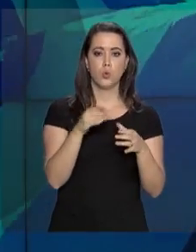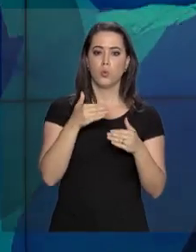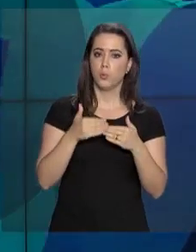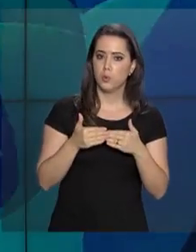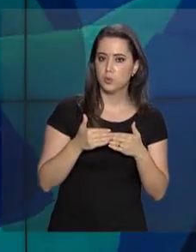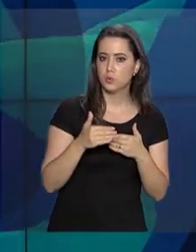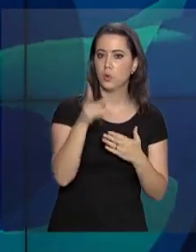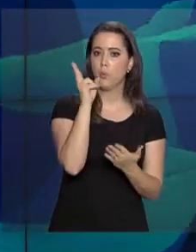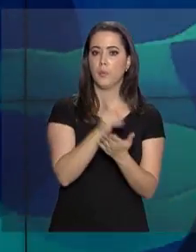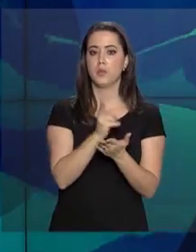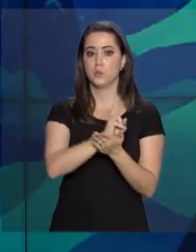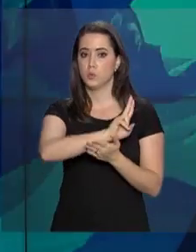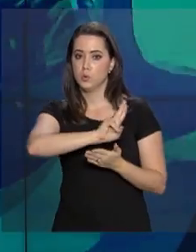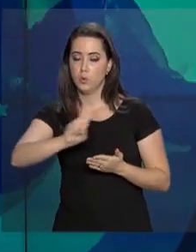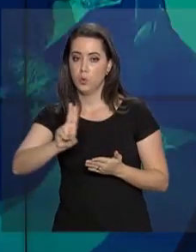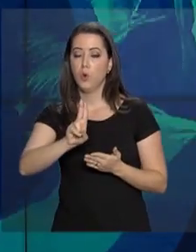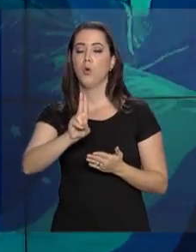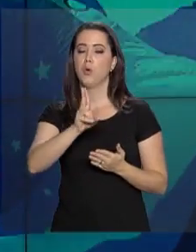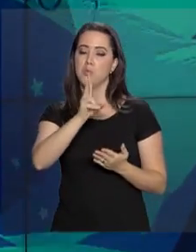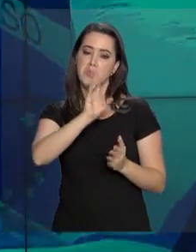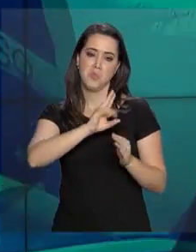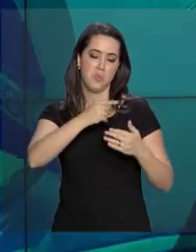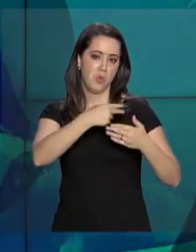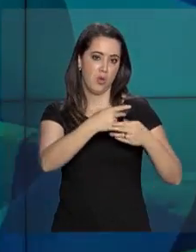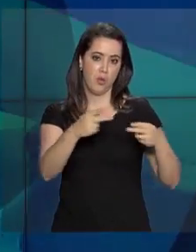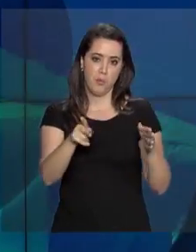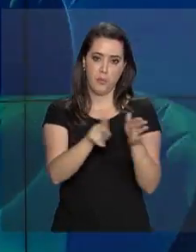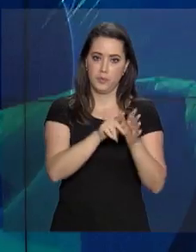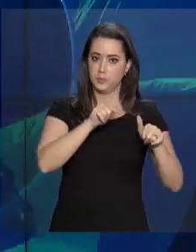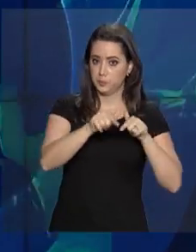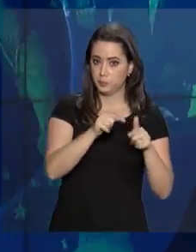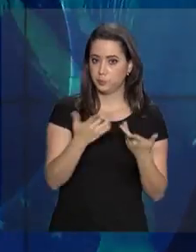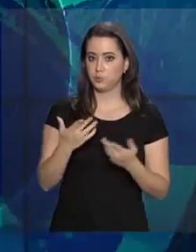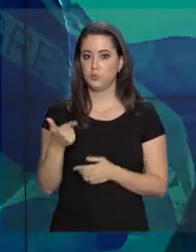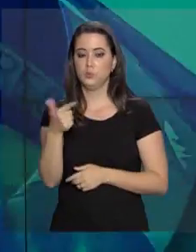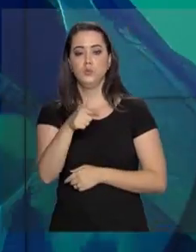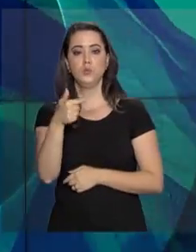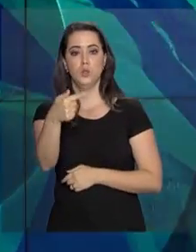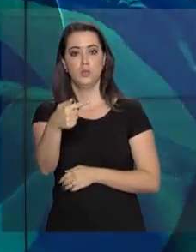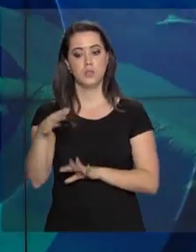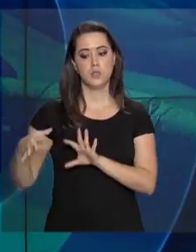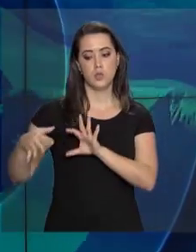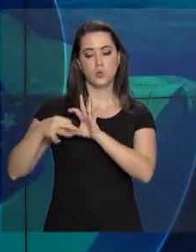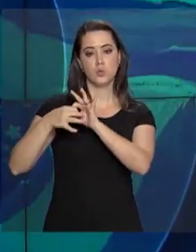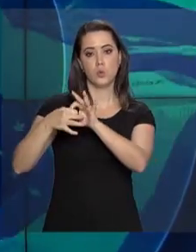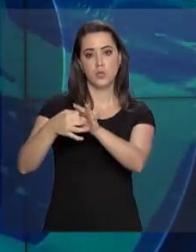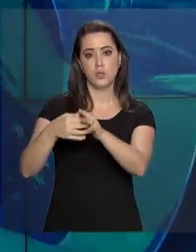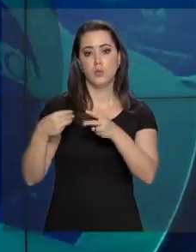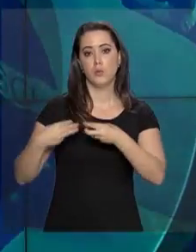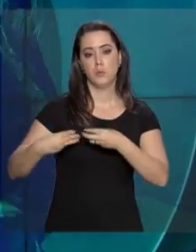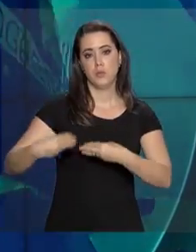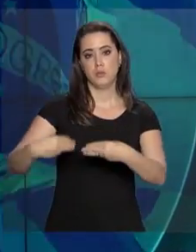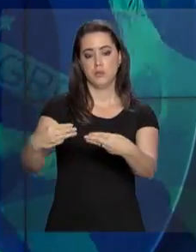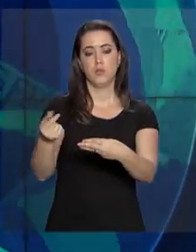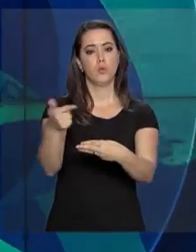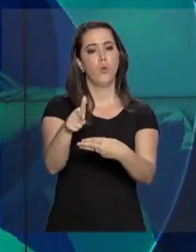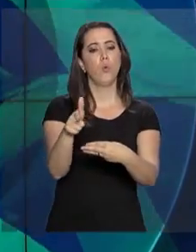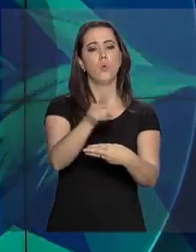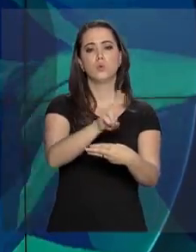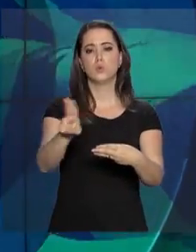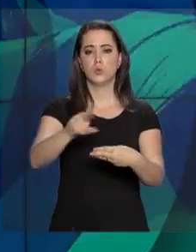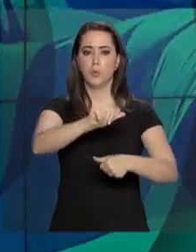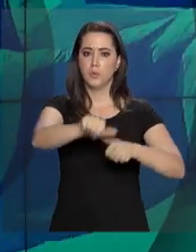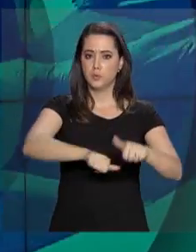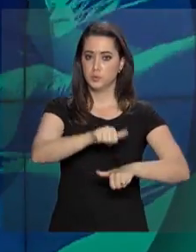mantidas com os mesmos nomes e atribuições. Outras 7 são resultado da fusão entre ministérios ou da renomeação de